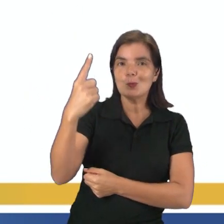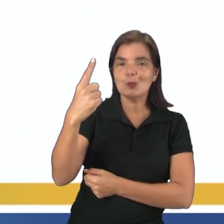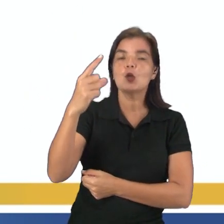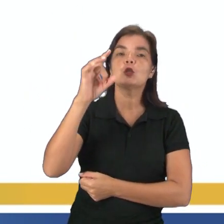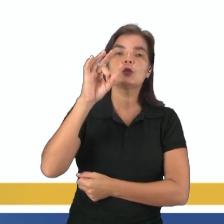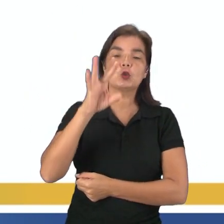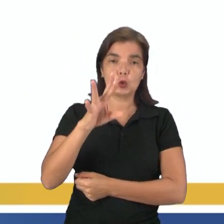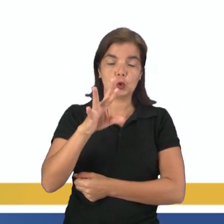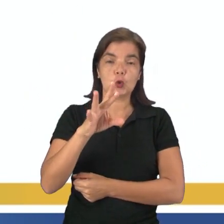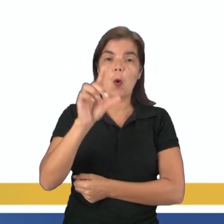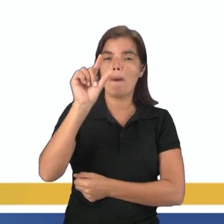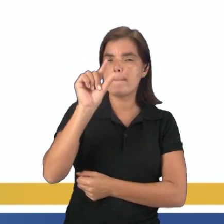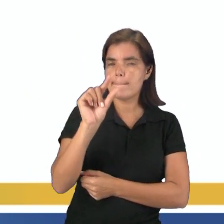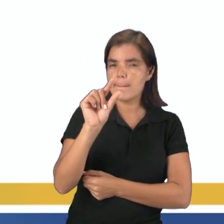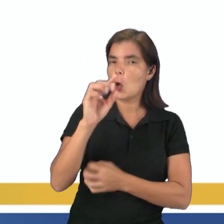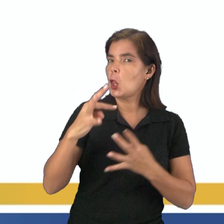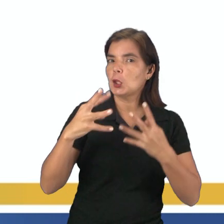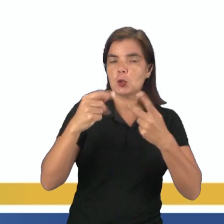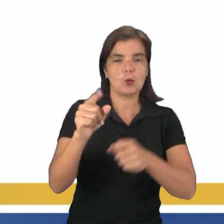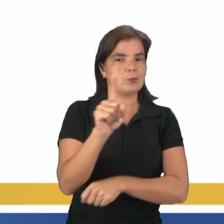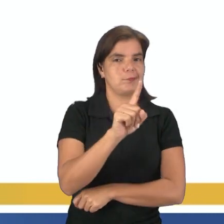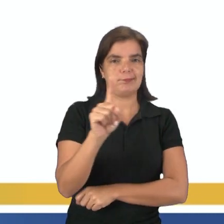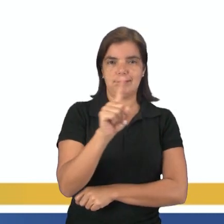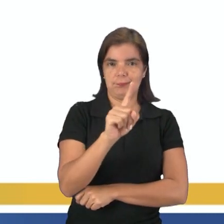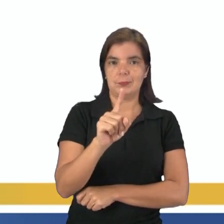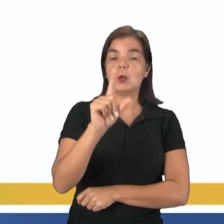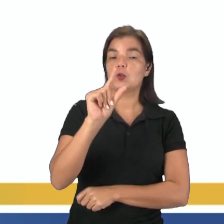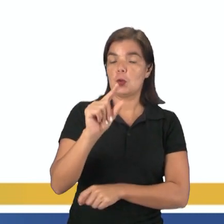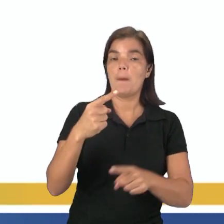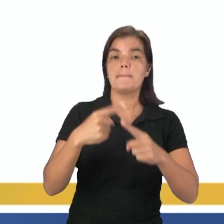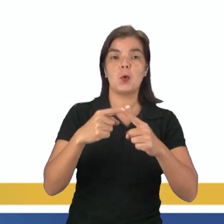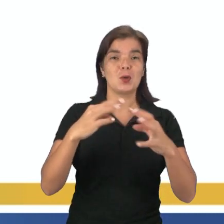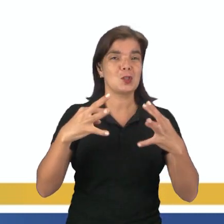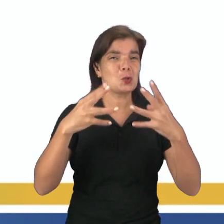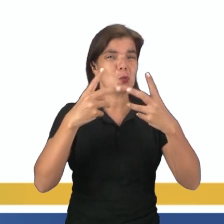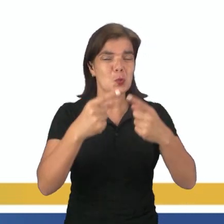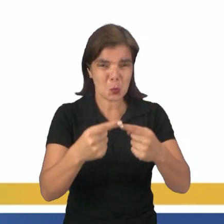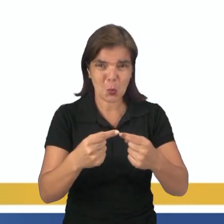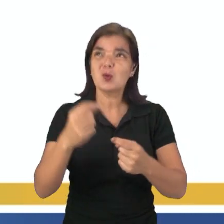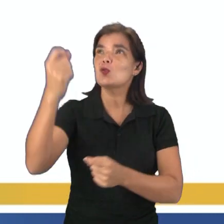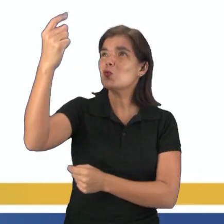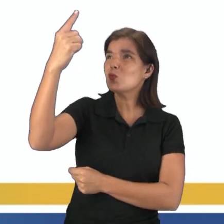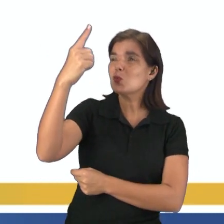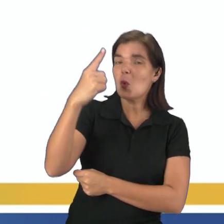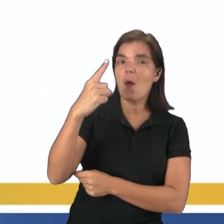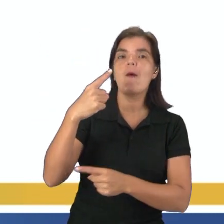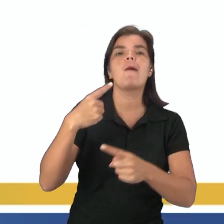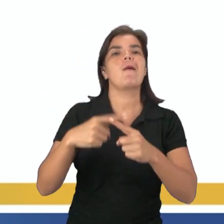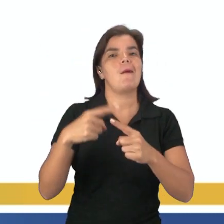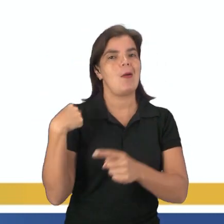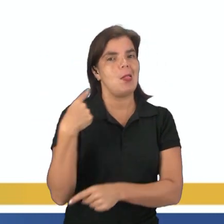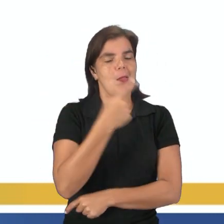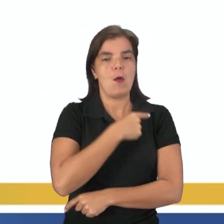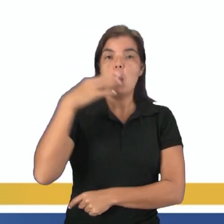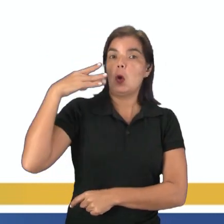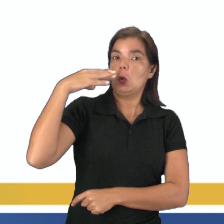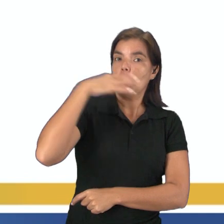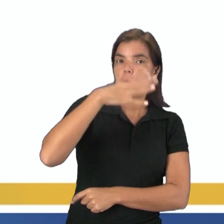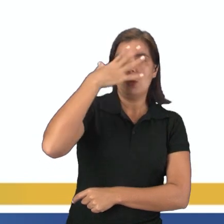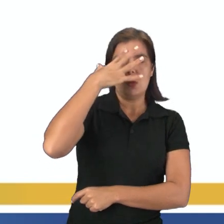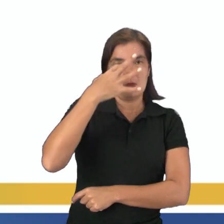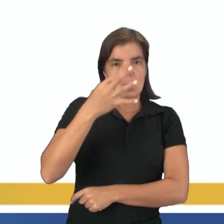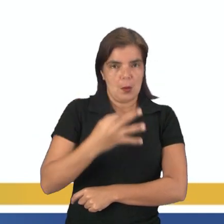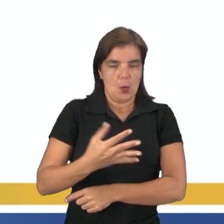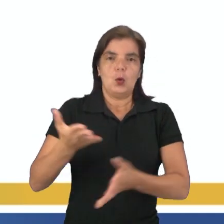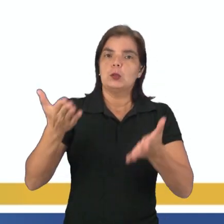Só vai passar uma parte dos raios, não vai passar todos. Porque se passassem todos os raios, a nossa temperatura certamente